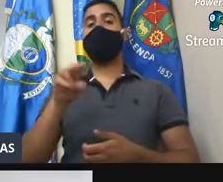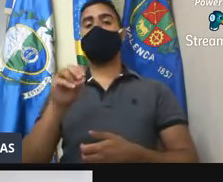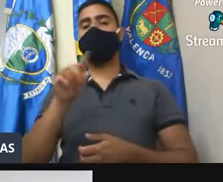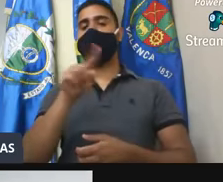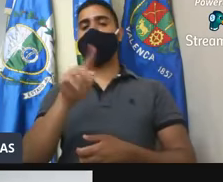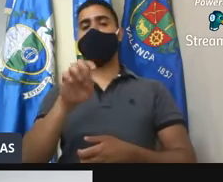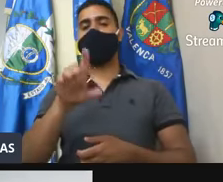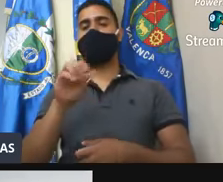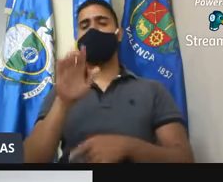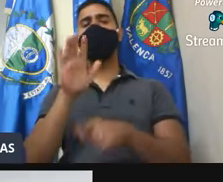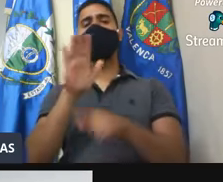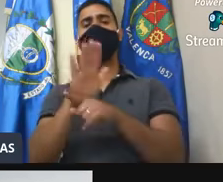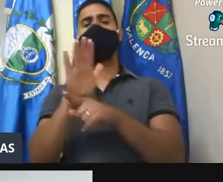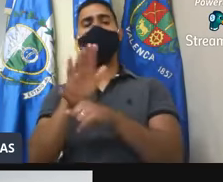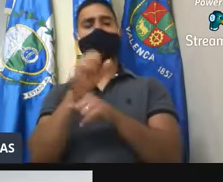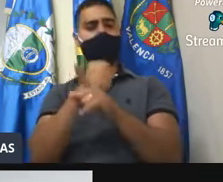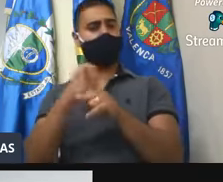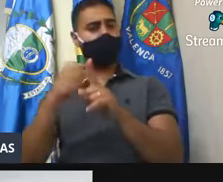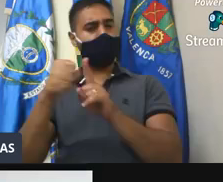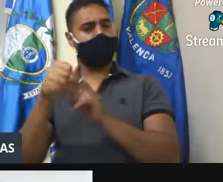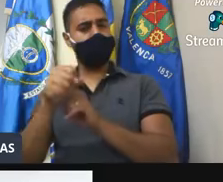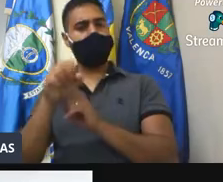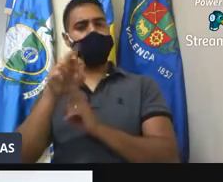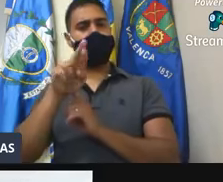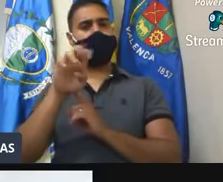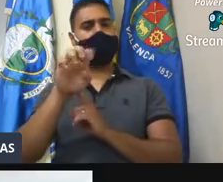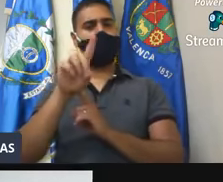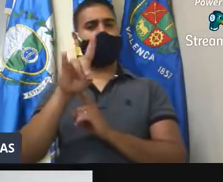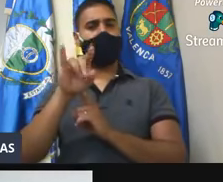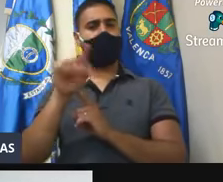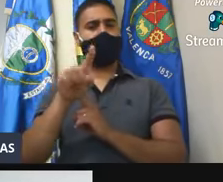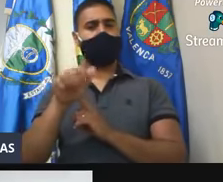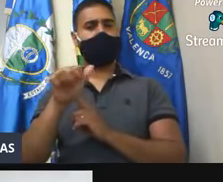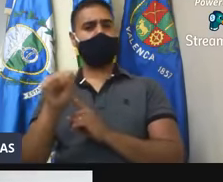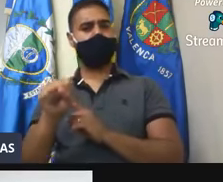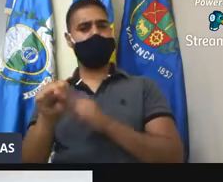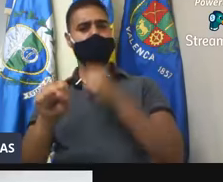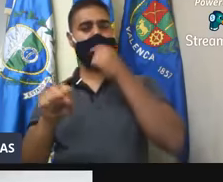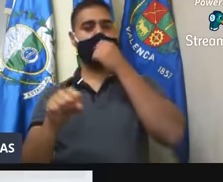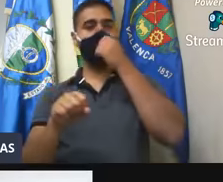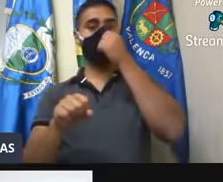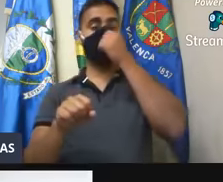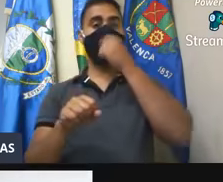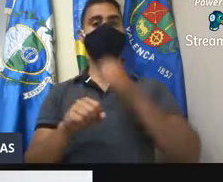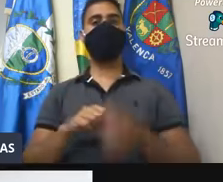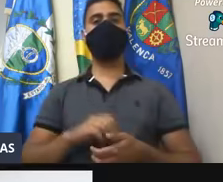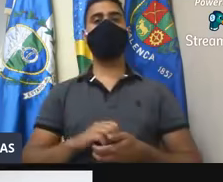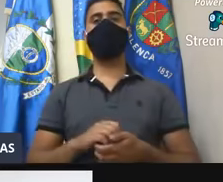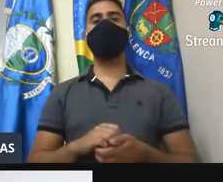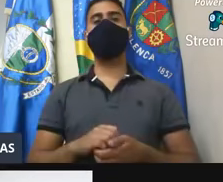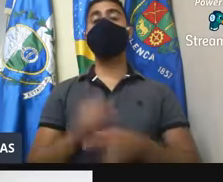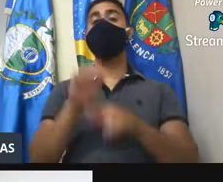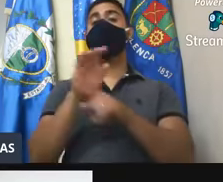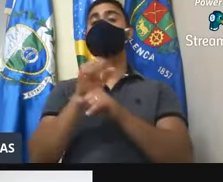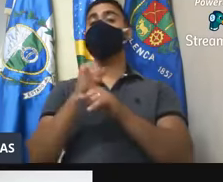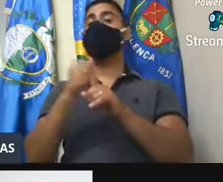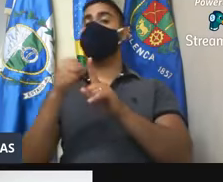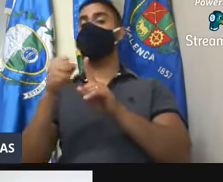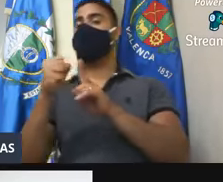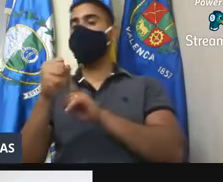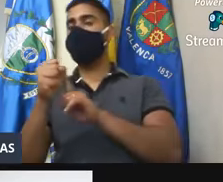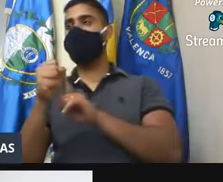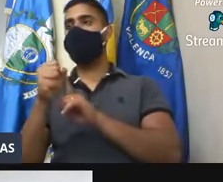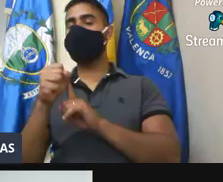Social. Redizas, redizas, obra social Nossa Senhora Aparecida.